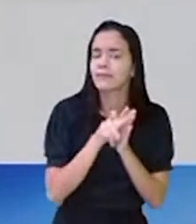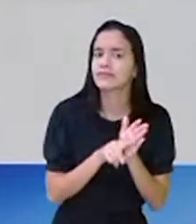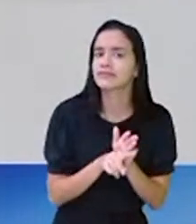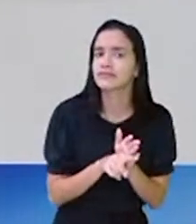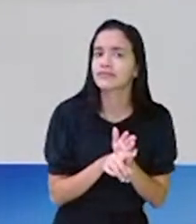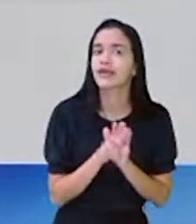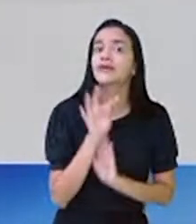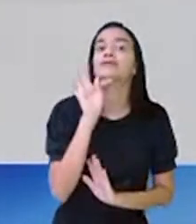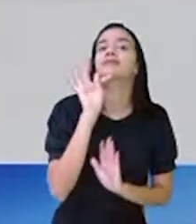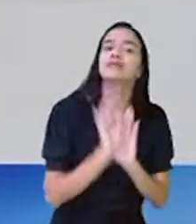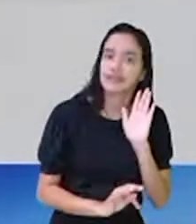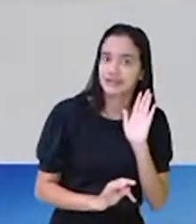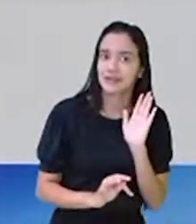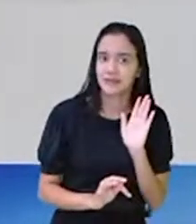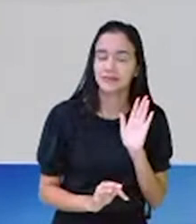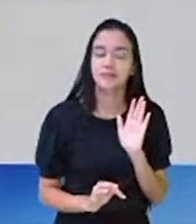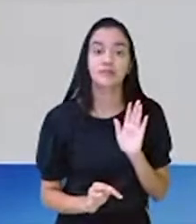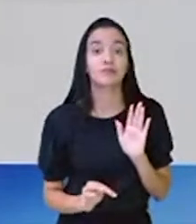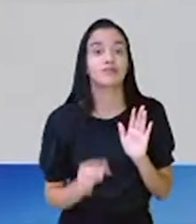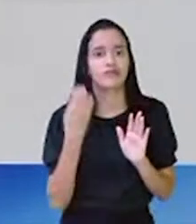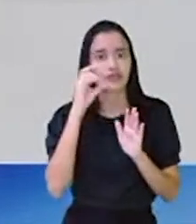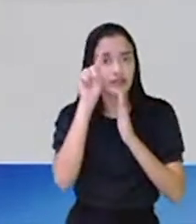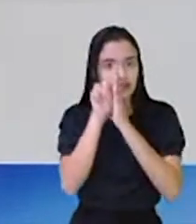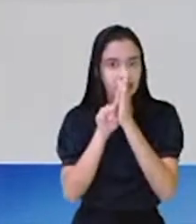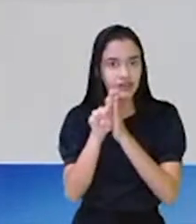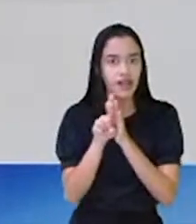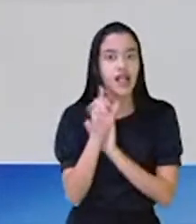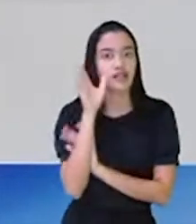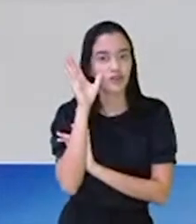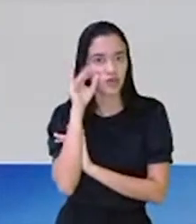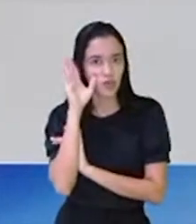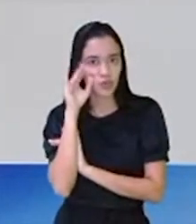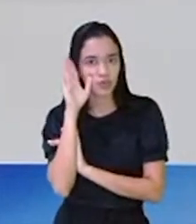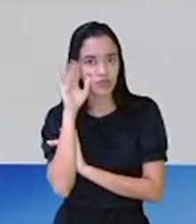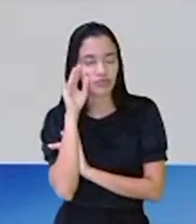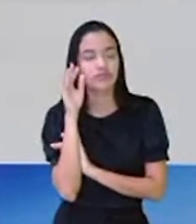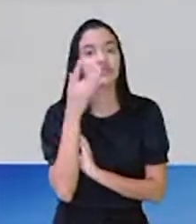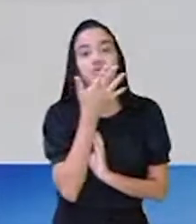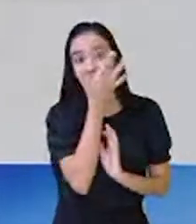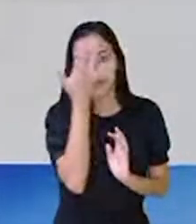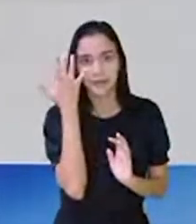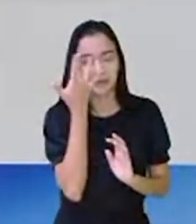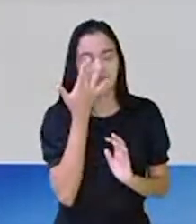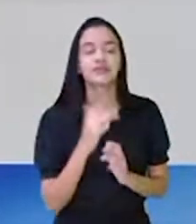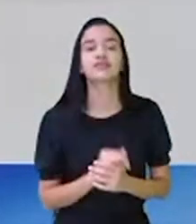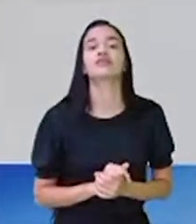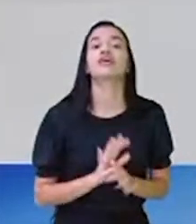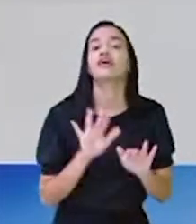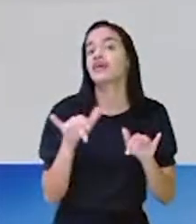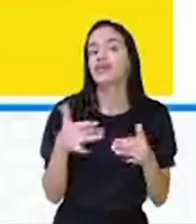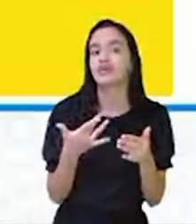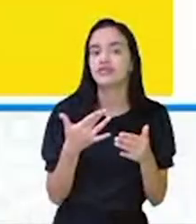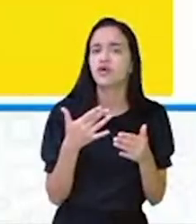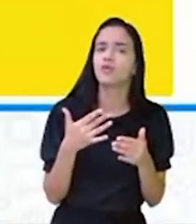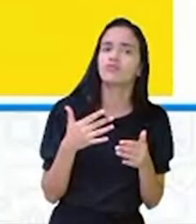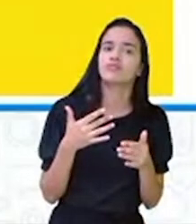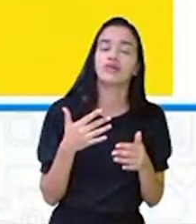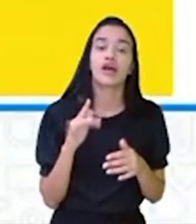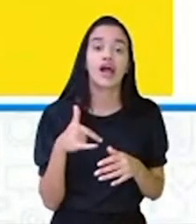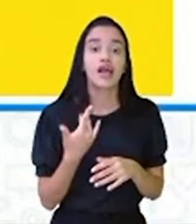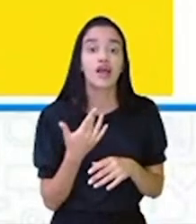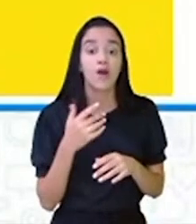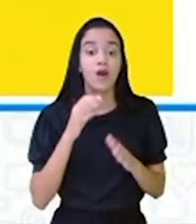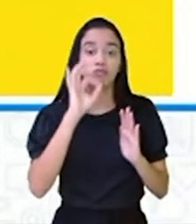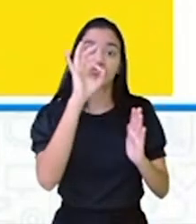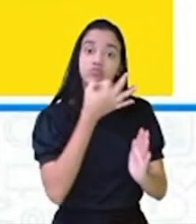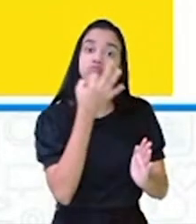texto de divulgação científica, tá certo? Traz uma curiosidade para alguém. E aí, geralmente, os